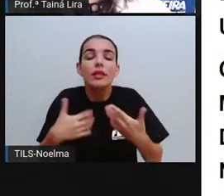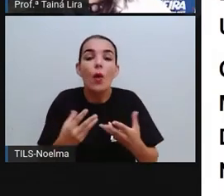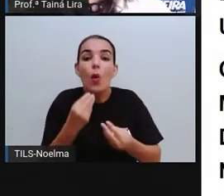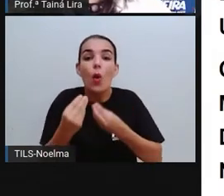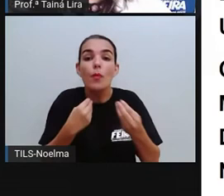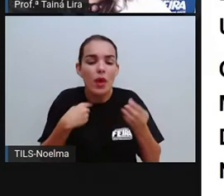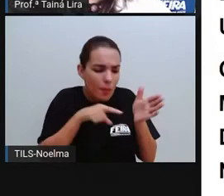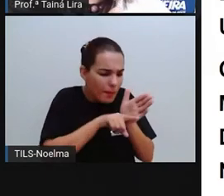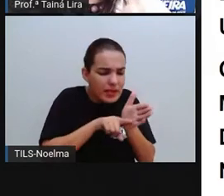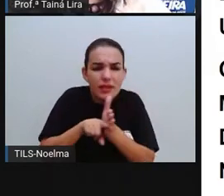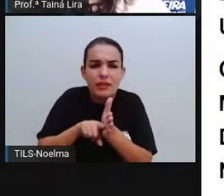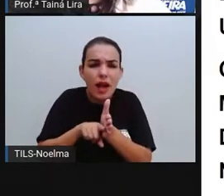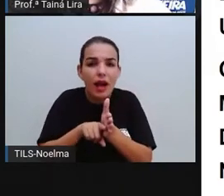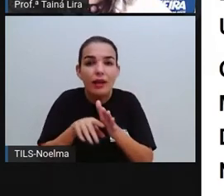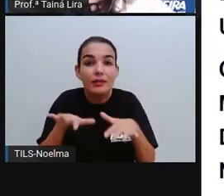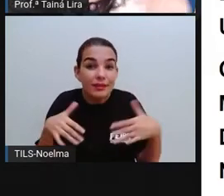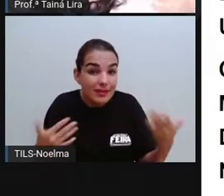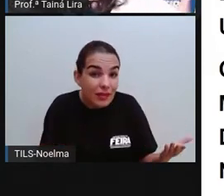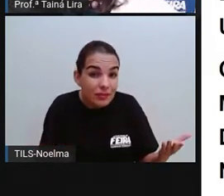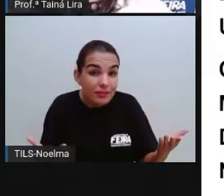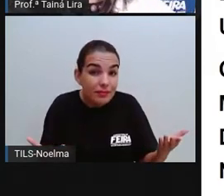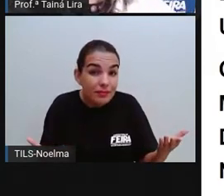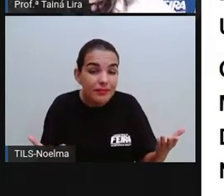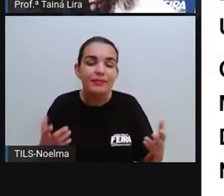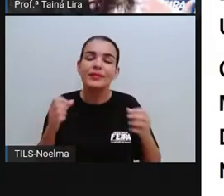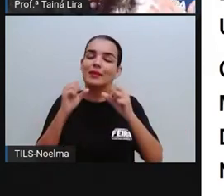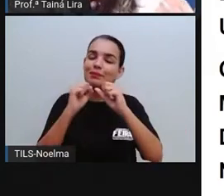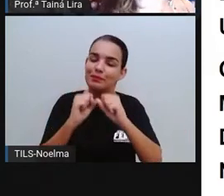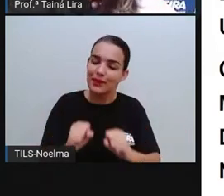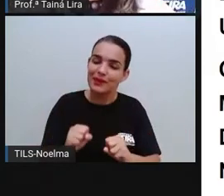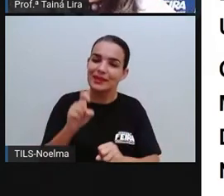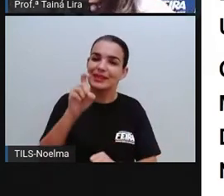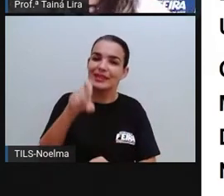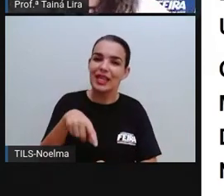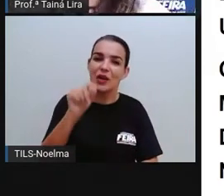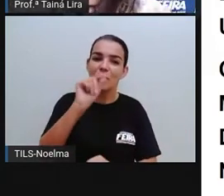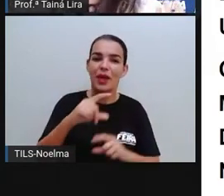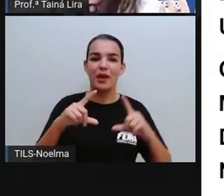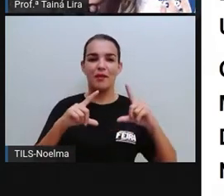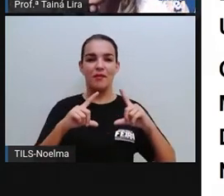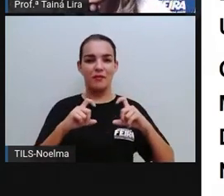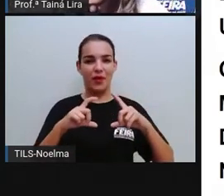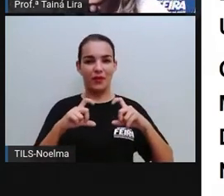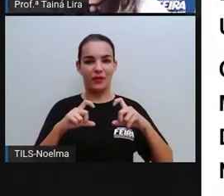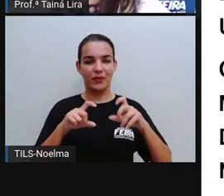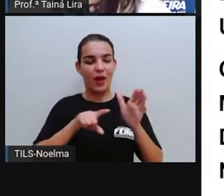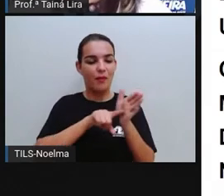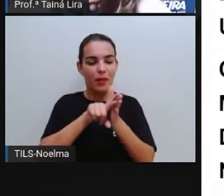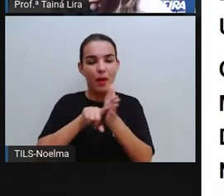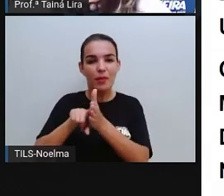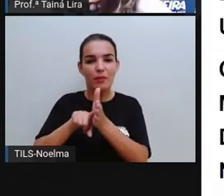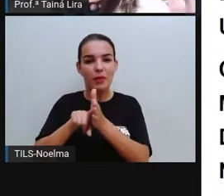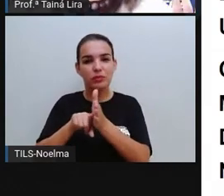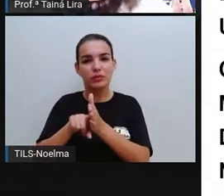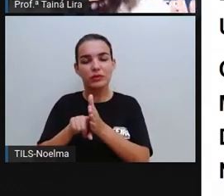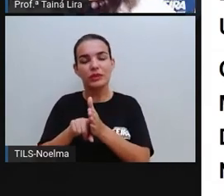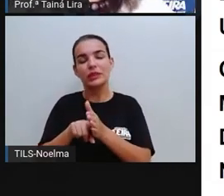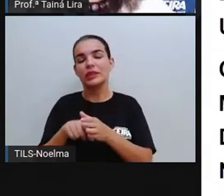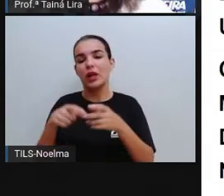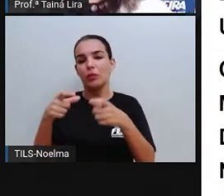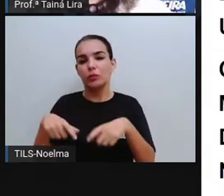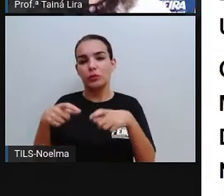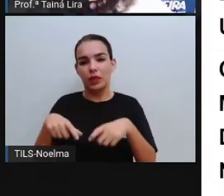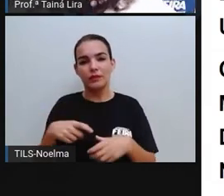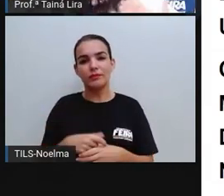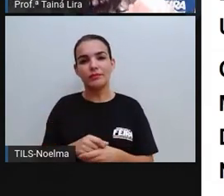de vivência, de convivência? Existem aí as fontes históricas e a PROC tá trazendo